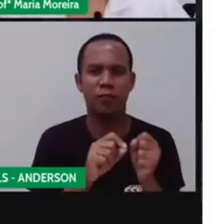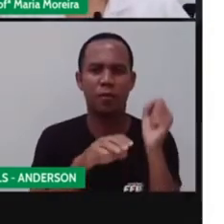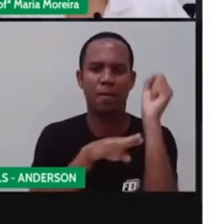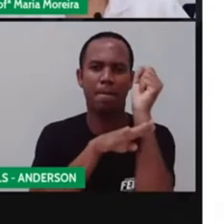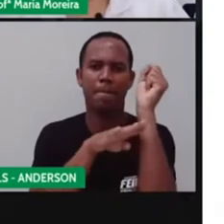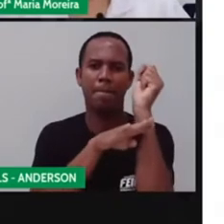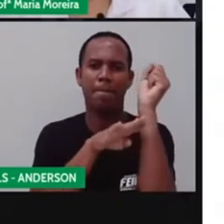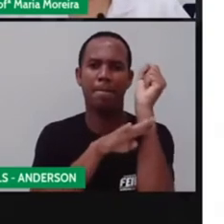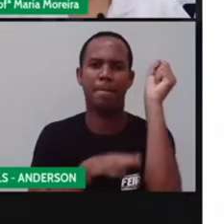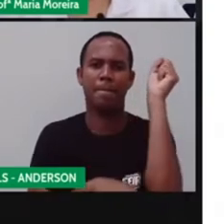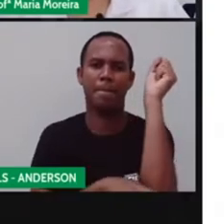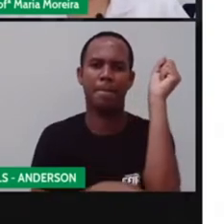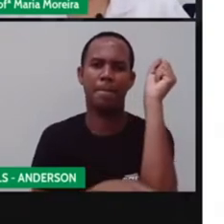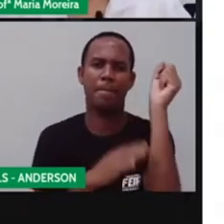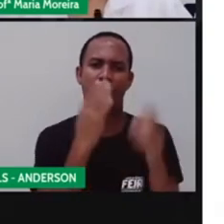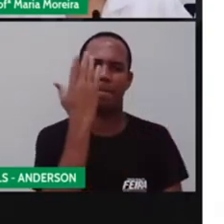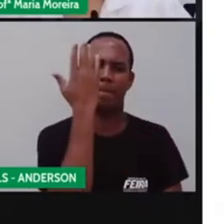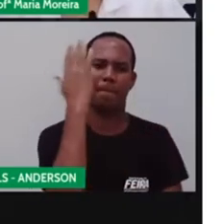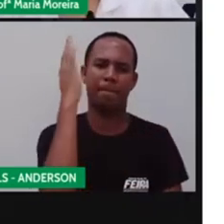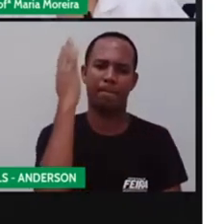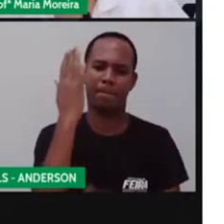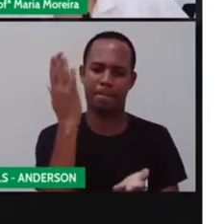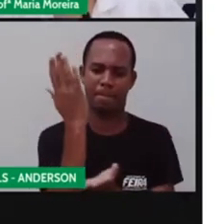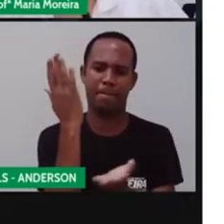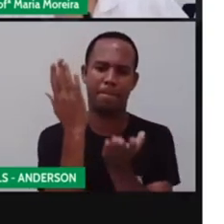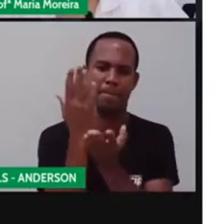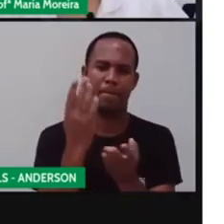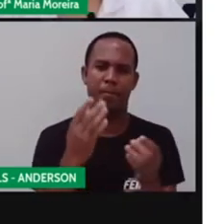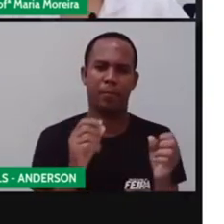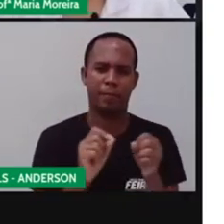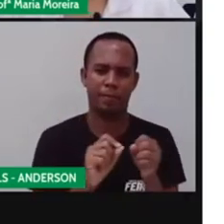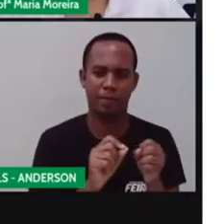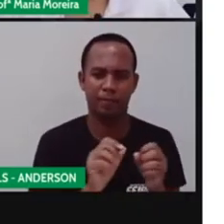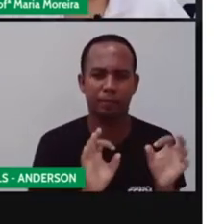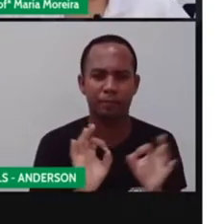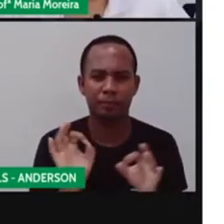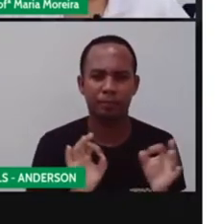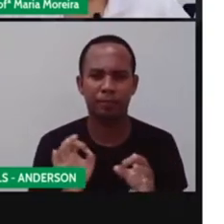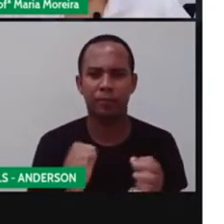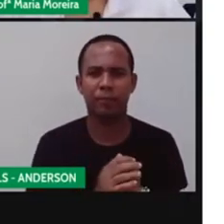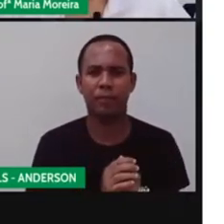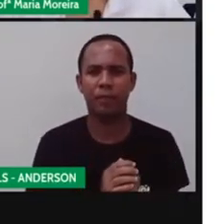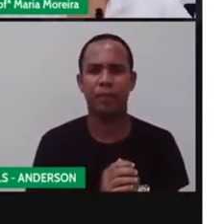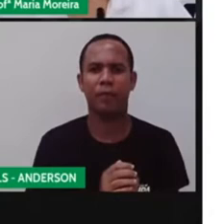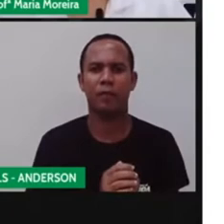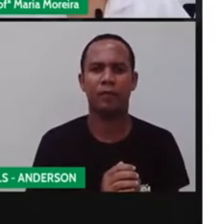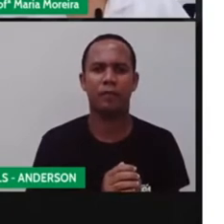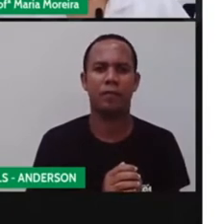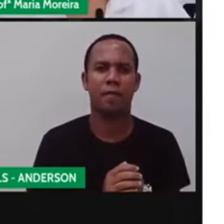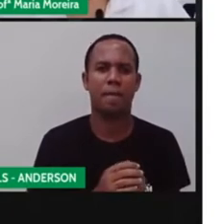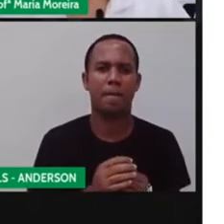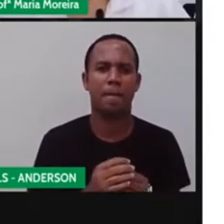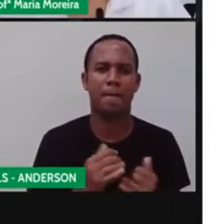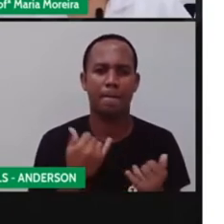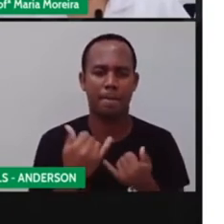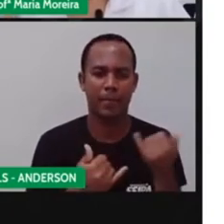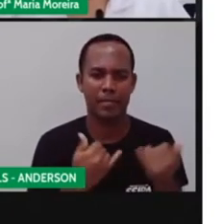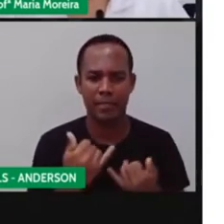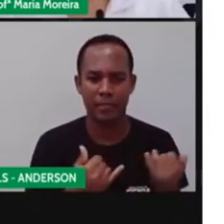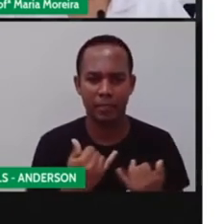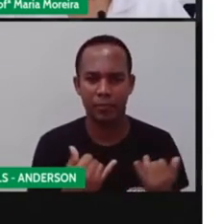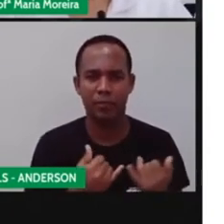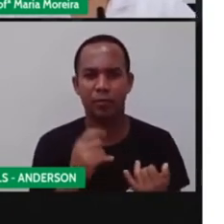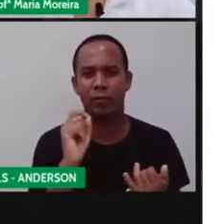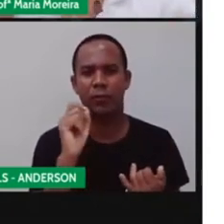Os primeiros carrinhos surgiram quando, junto, os automóveis de verdade. Então, os brinquedos, na maioria das vezes, eles